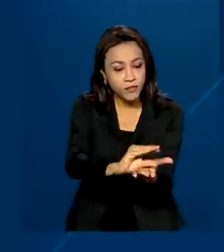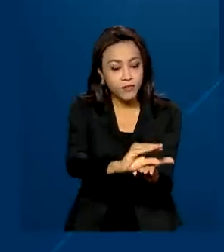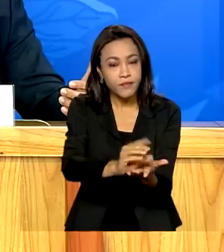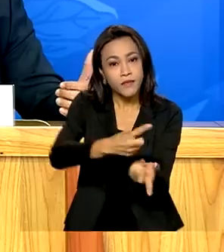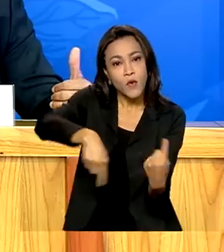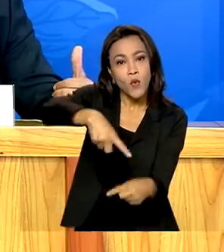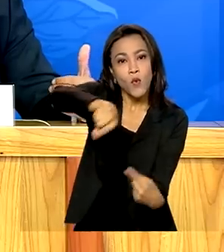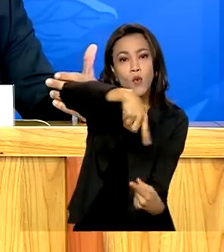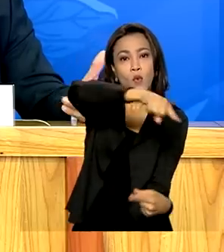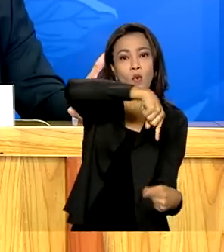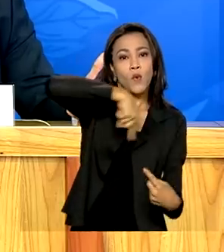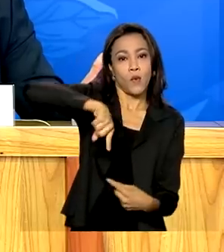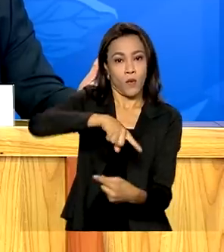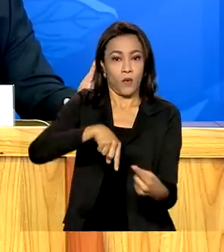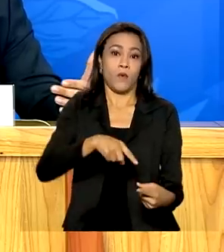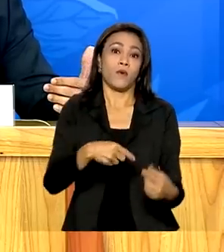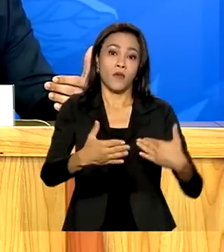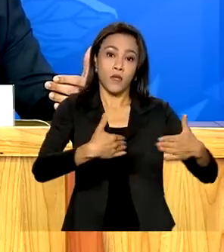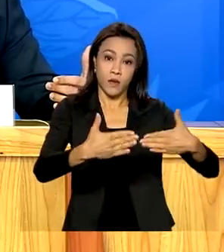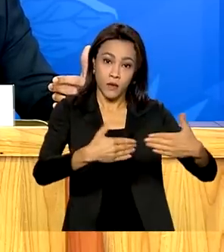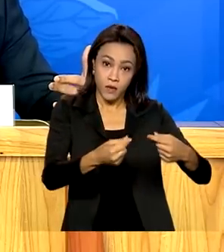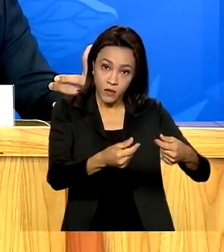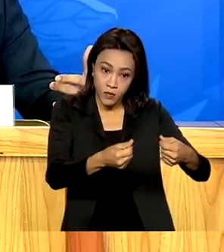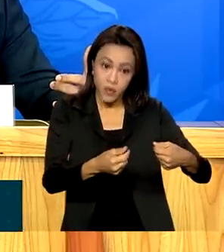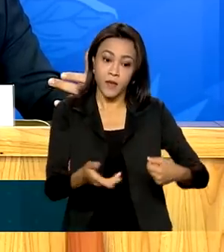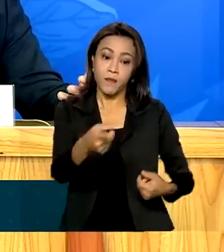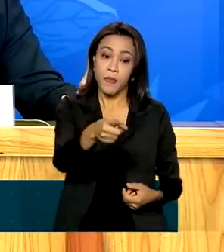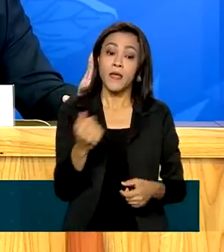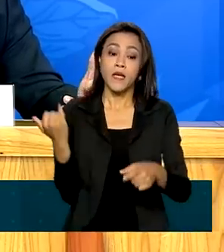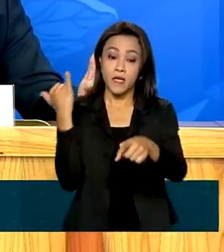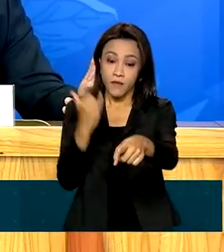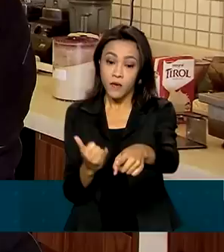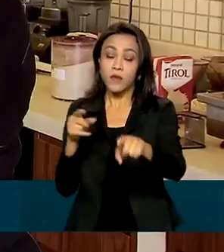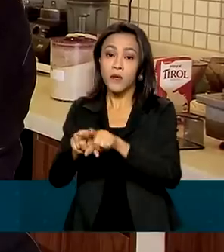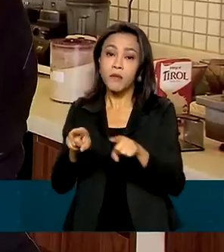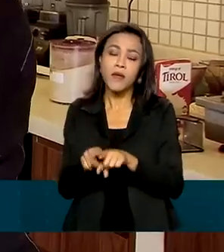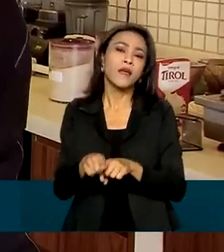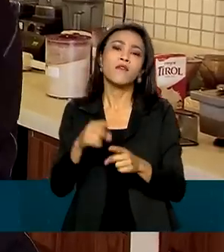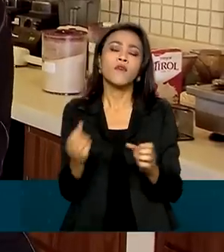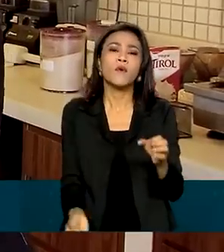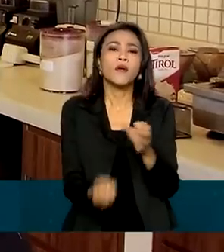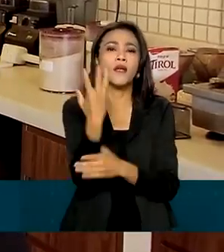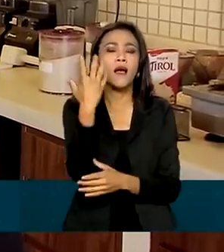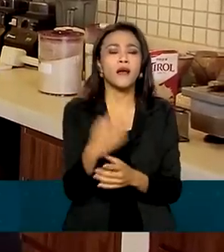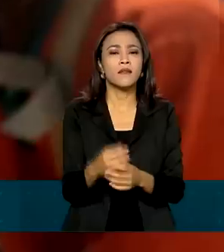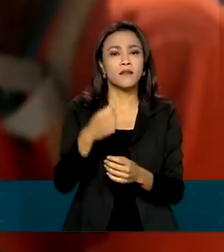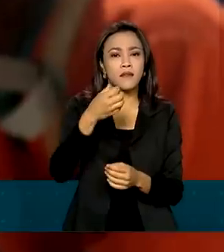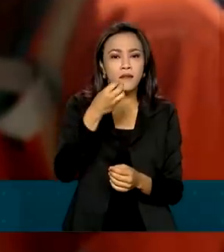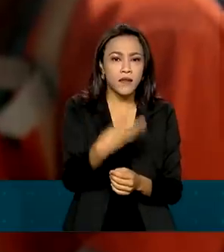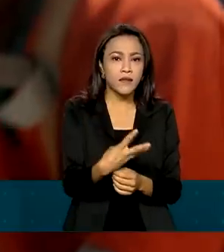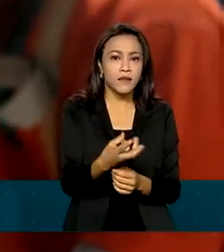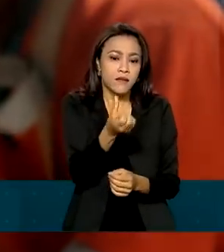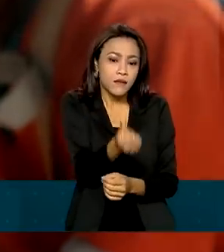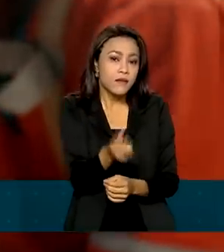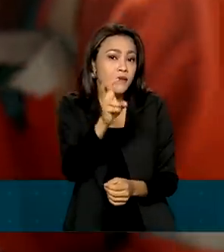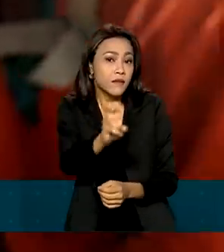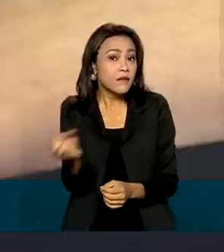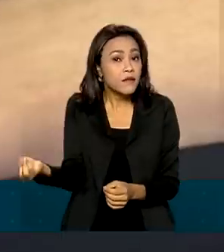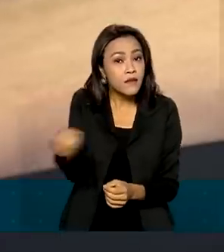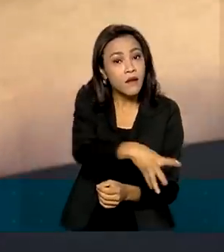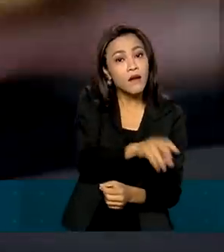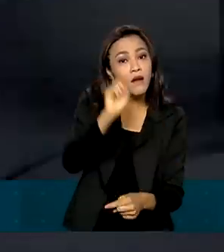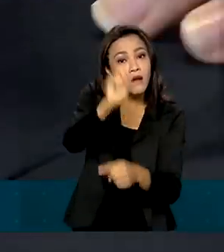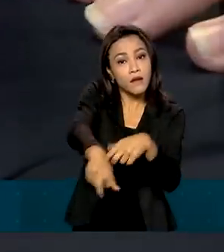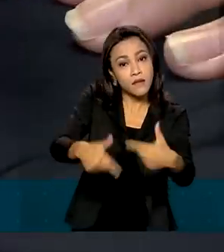economia. Ainda segundo o estudo do IPEA, foram gerados, em média, novos empregos formais